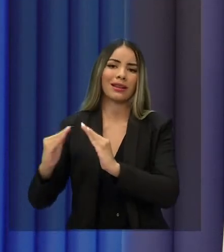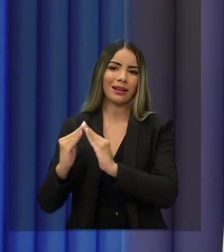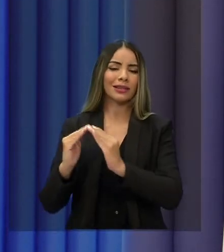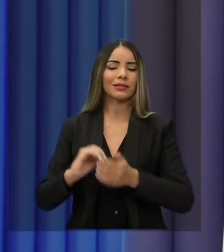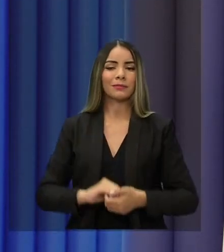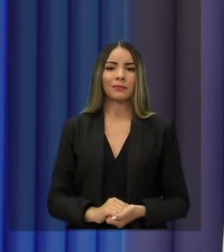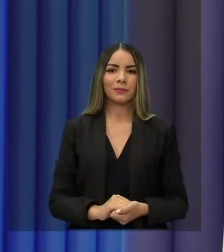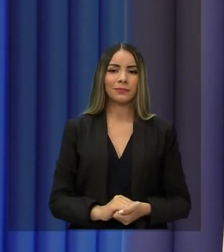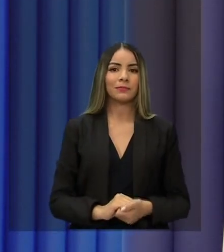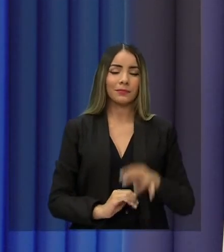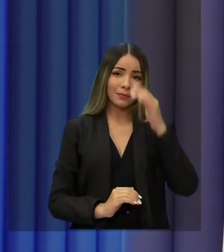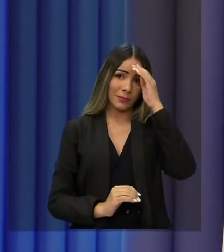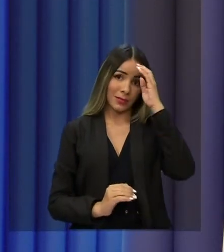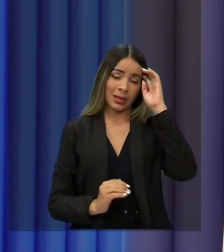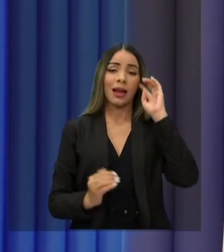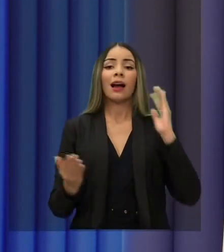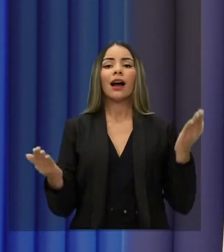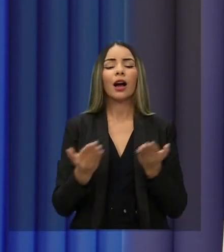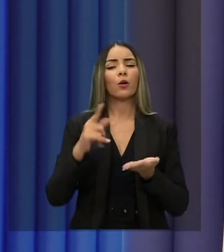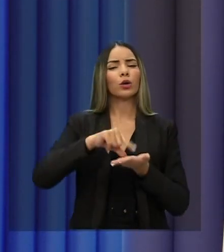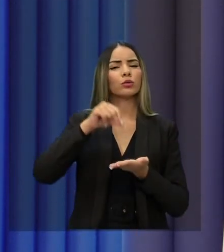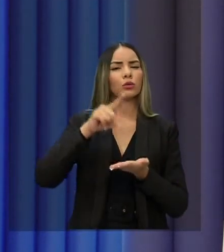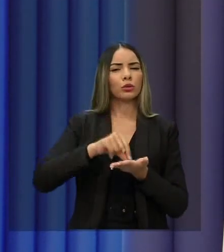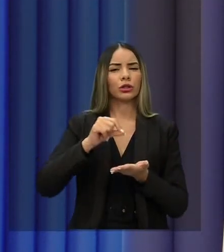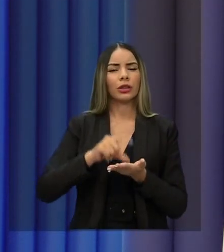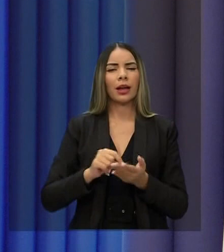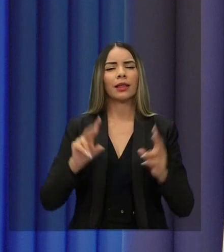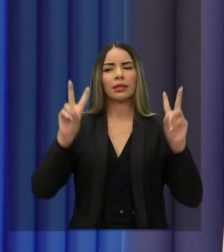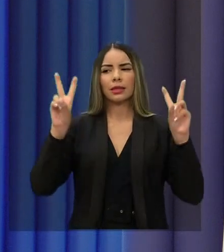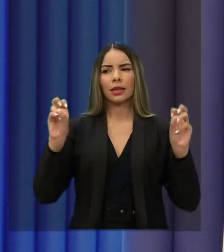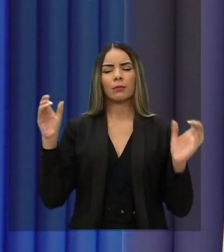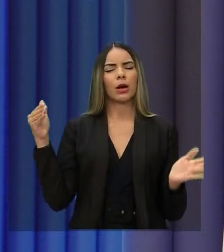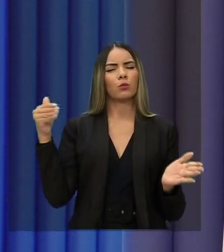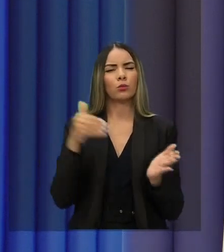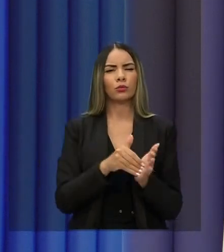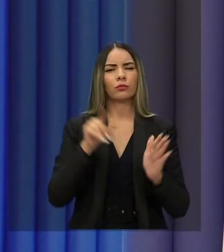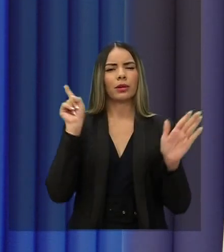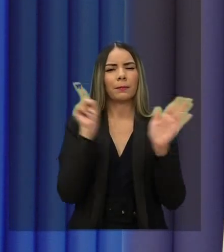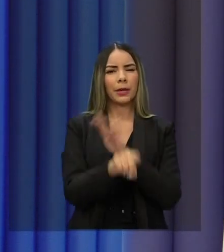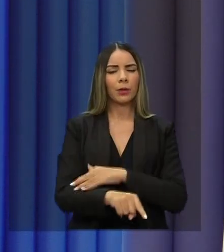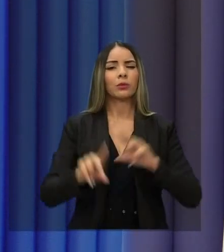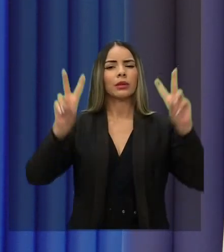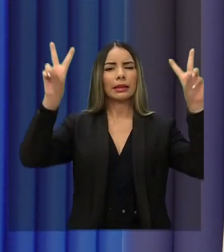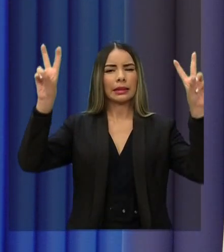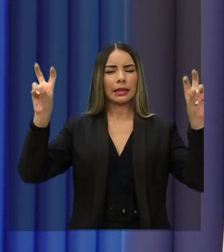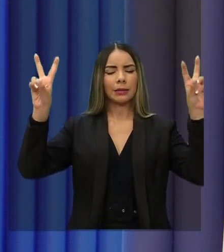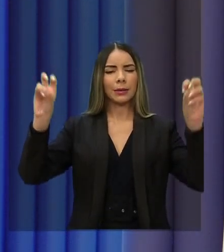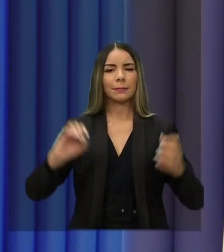Agora vamos sortear o assunto da última pergunta desse debate. O tema é...